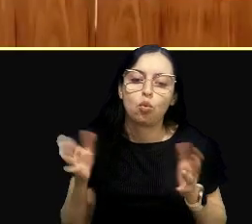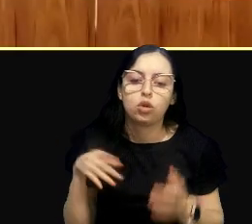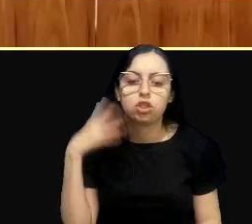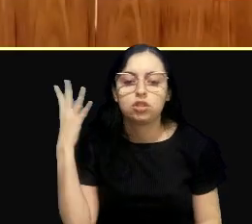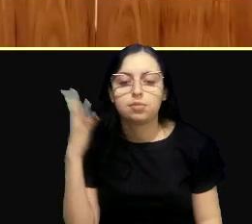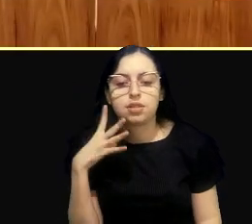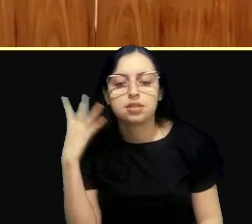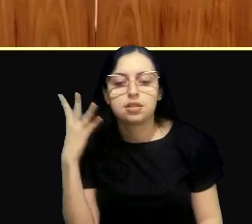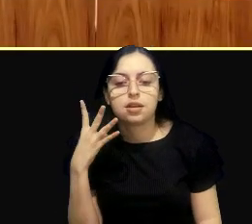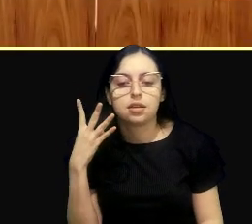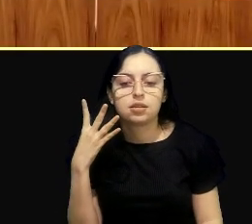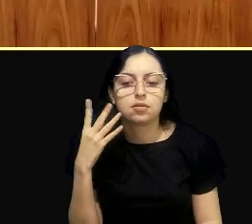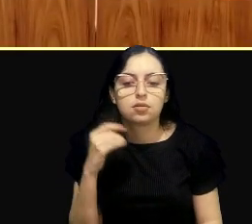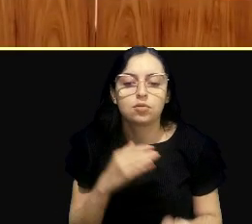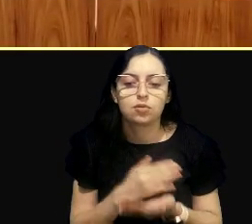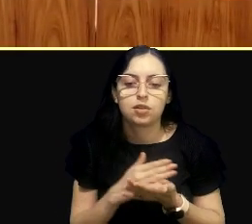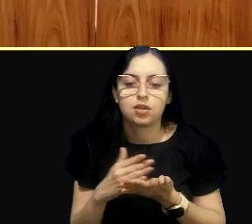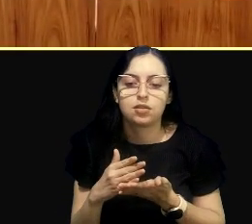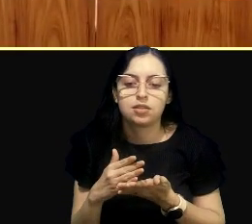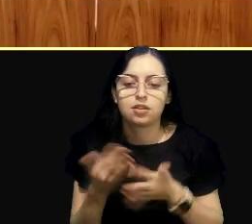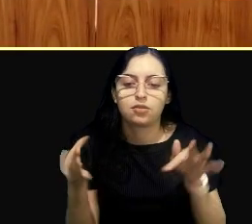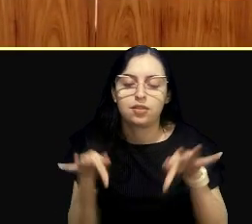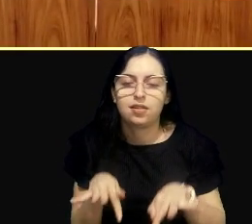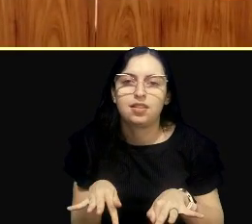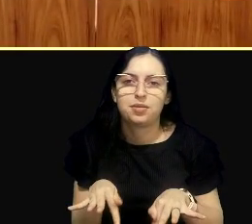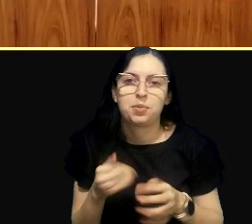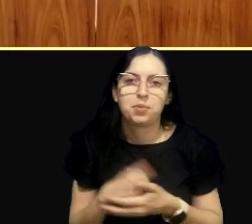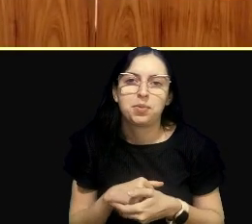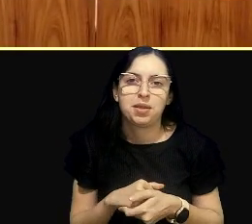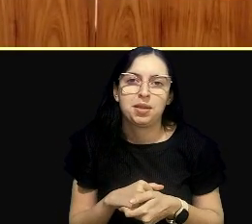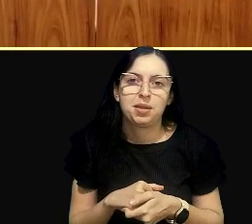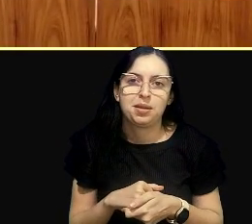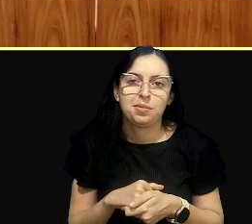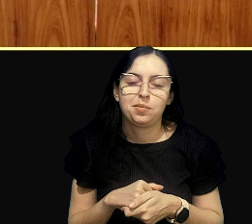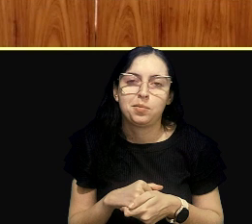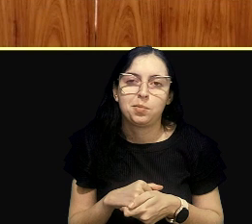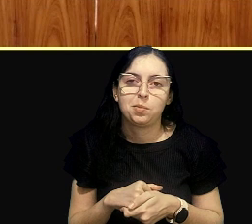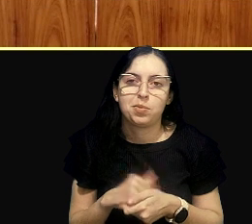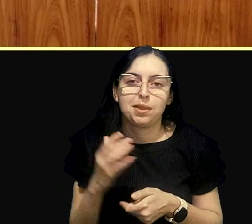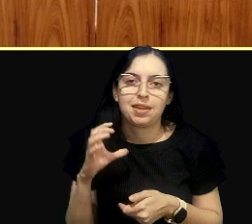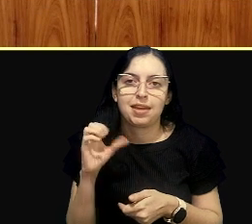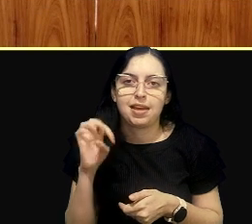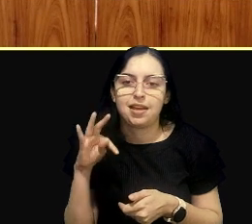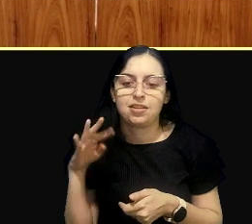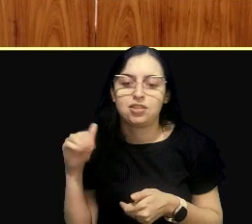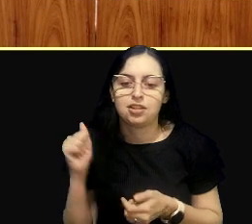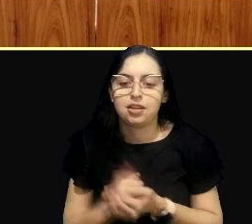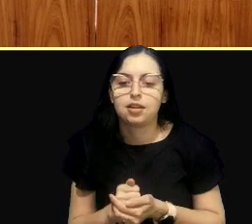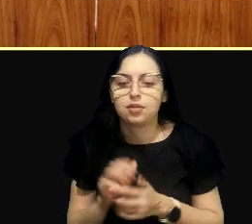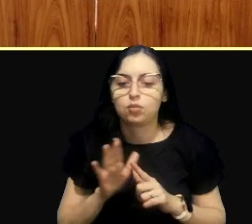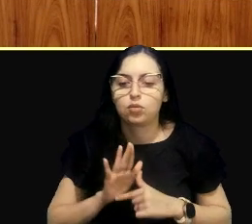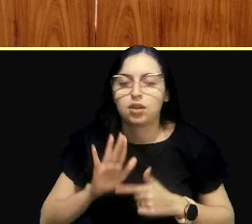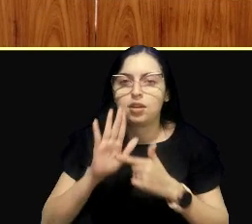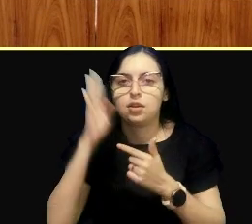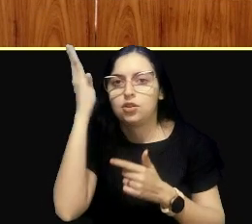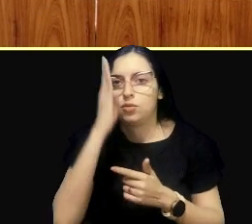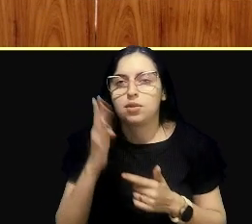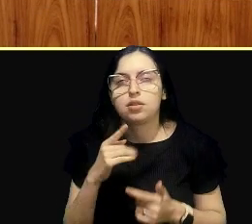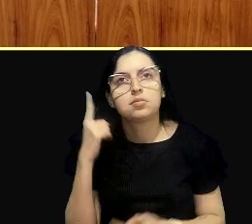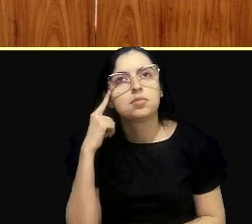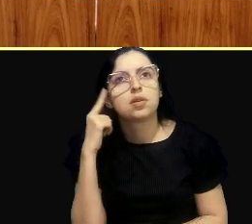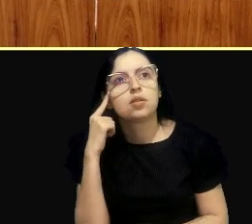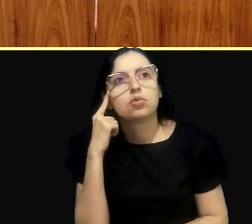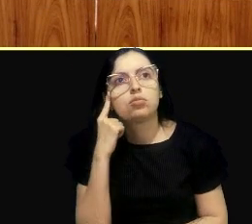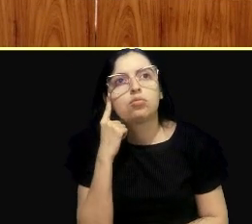apresentou aquele, vou começar pelo fim, professora Cátia, quando apresentou aquele gráfico com aquele Brasil, eu fiquei pensando